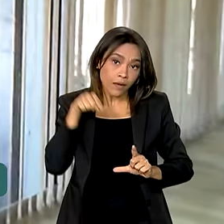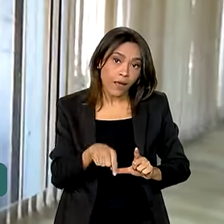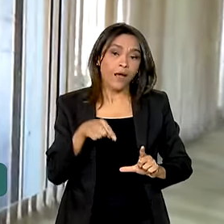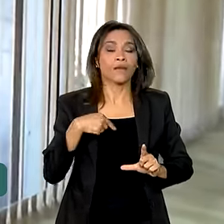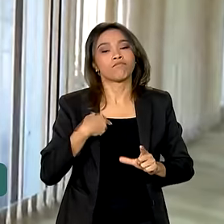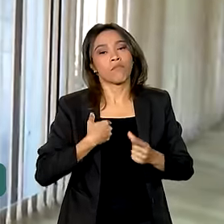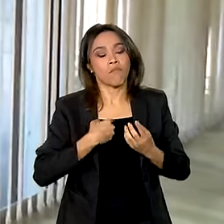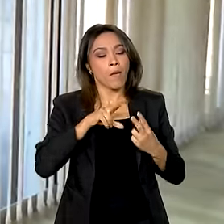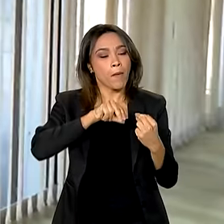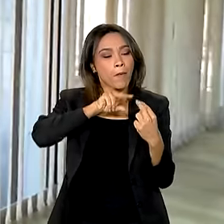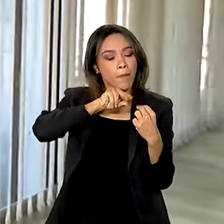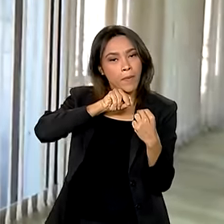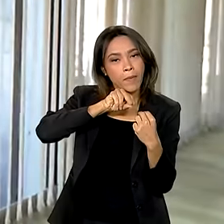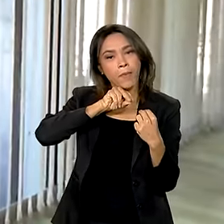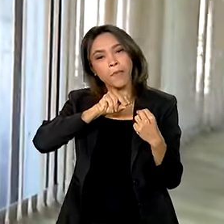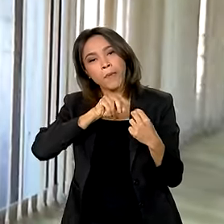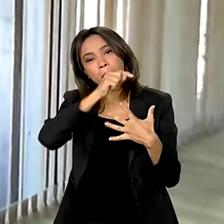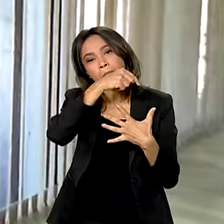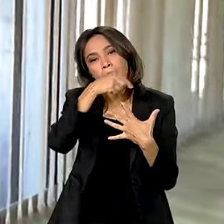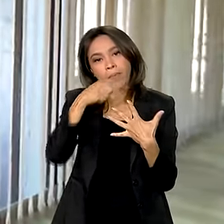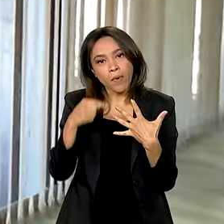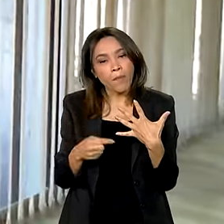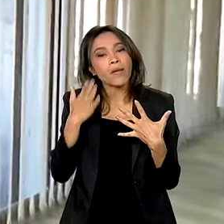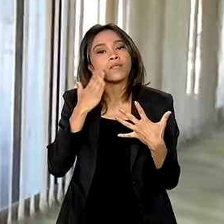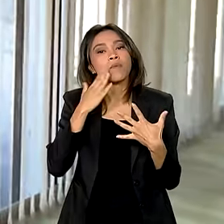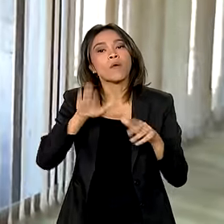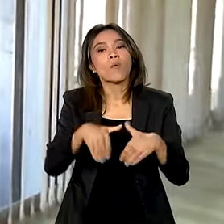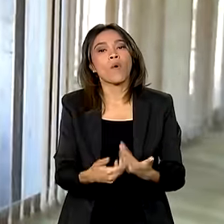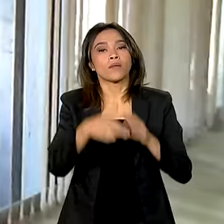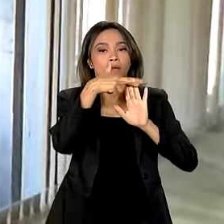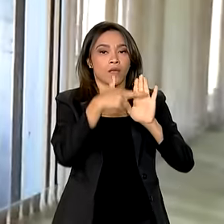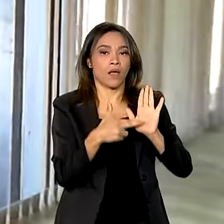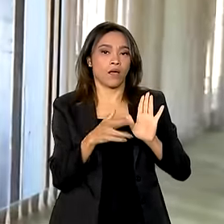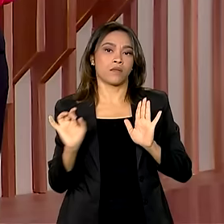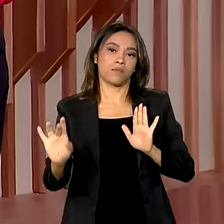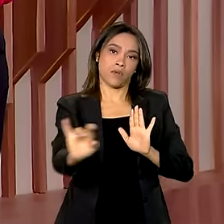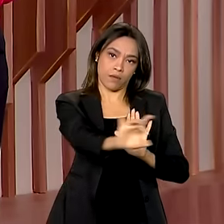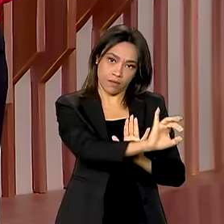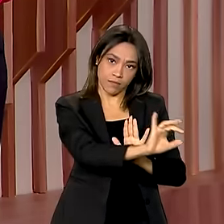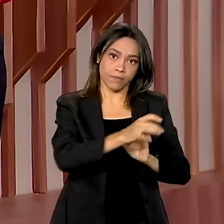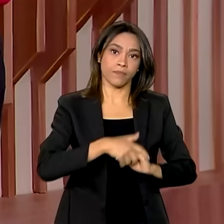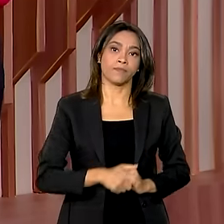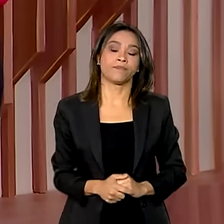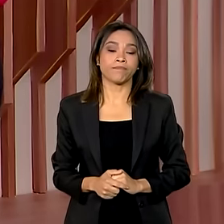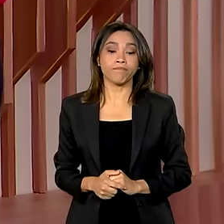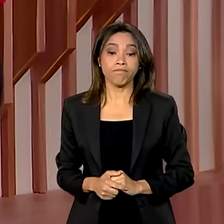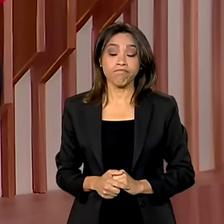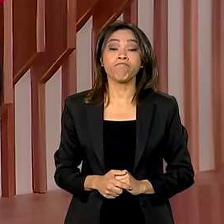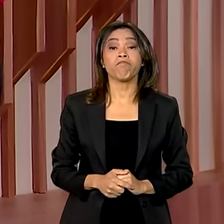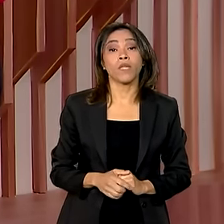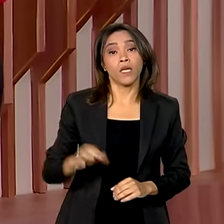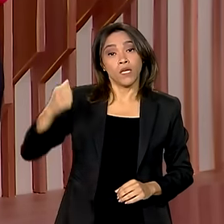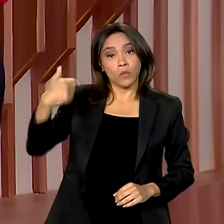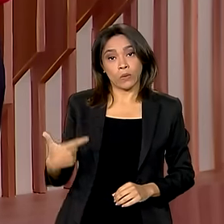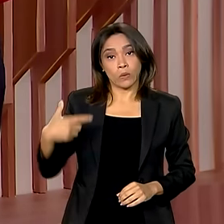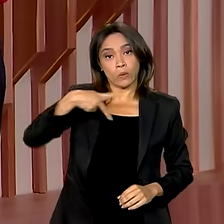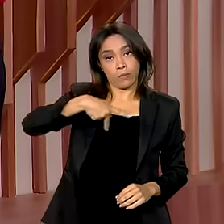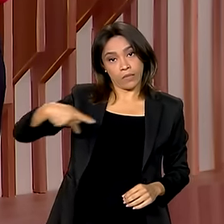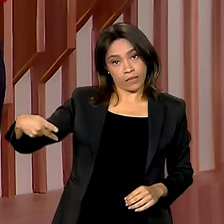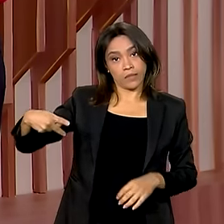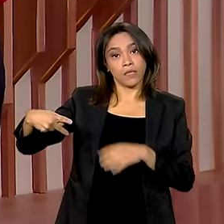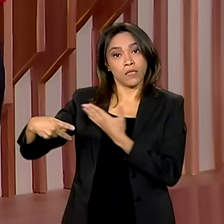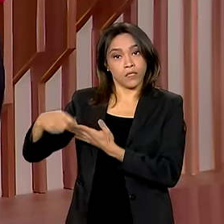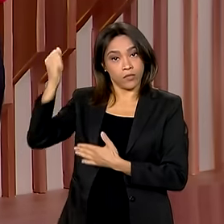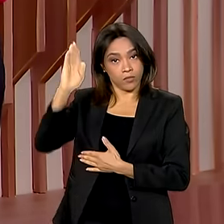estar os elementos, as medidas adotadas para cada uma delas. E o vice-presidente e ministro do